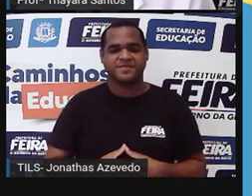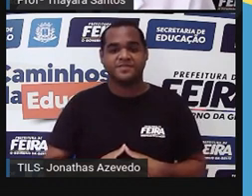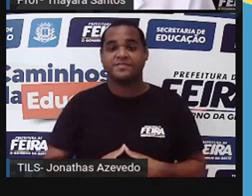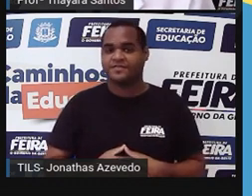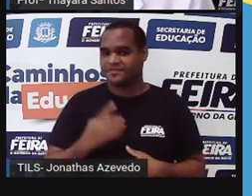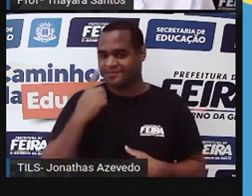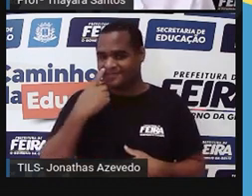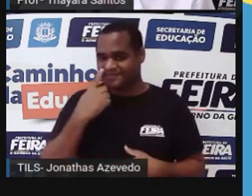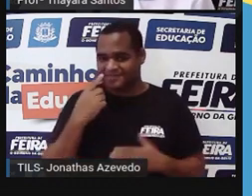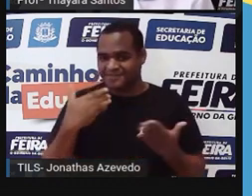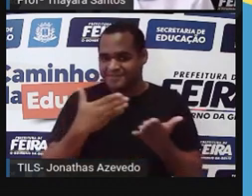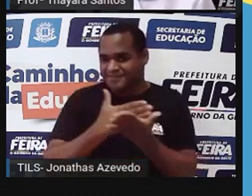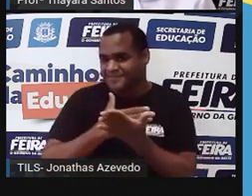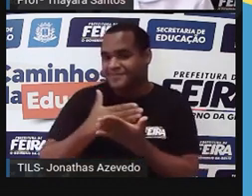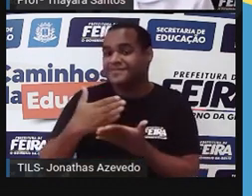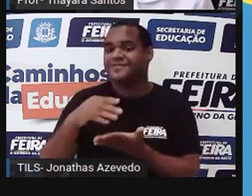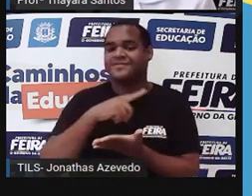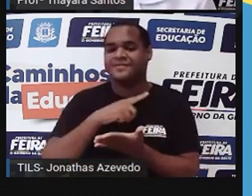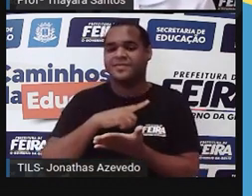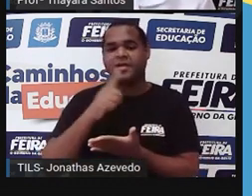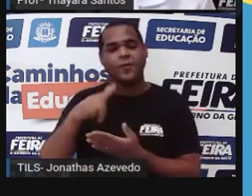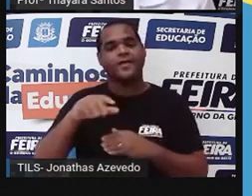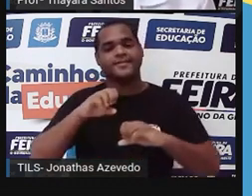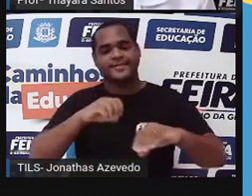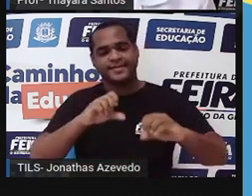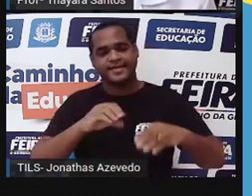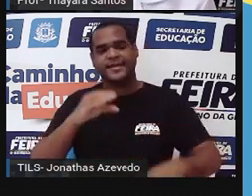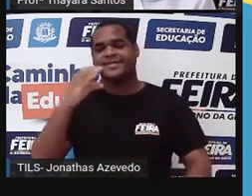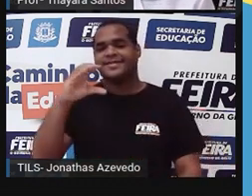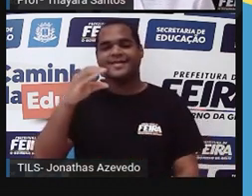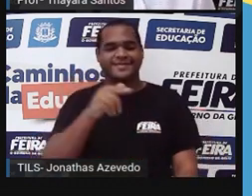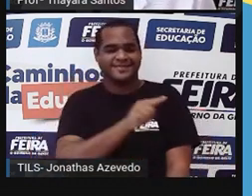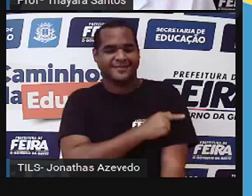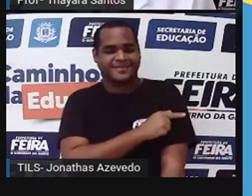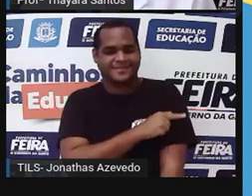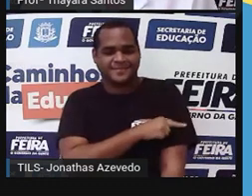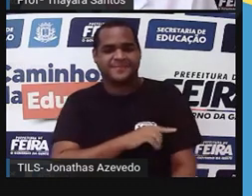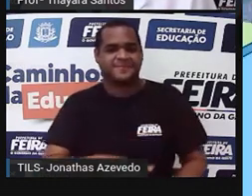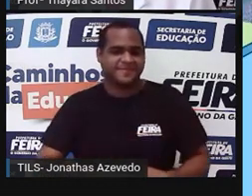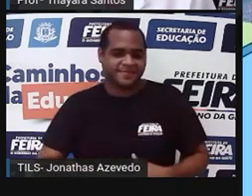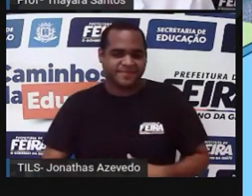Vamos lá então começar mais uma aula de ciências do sétimo ano.